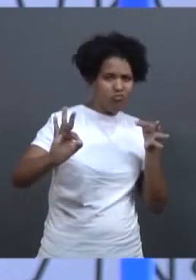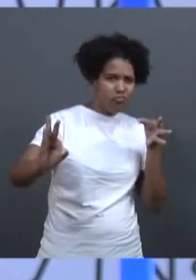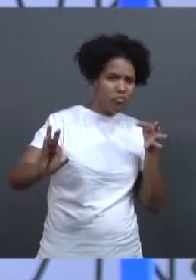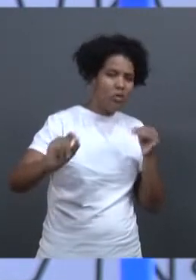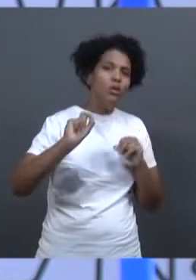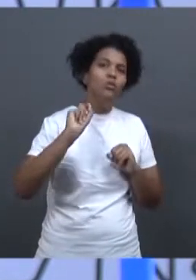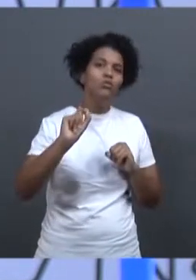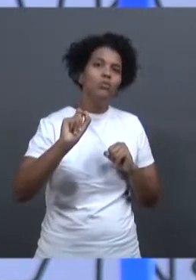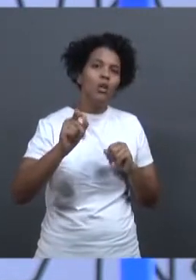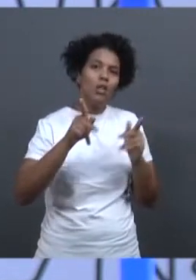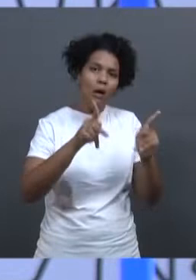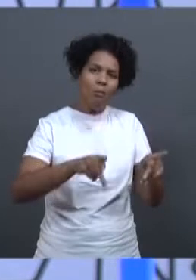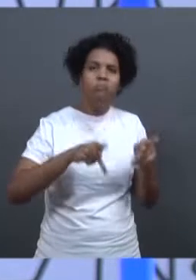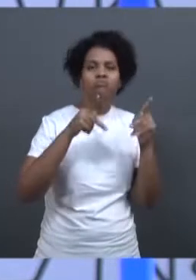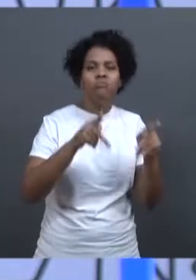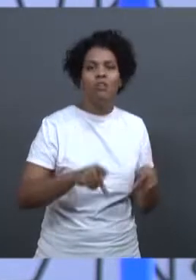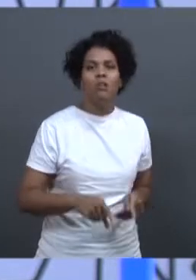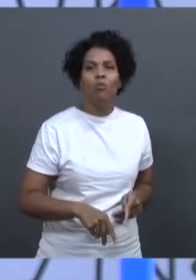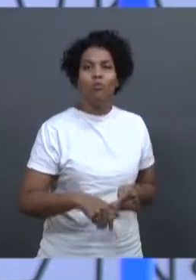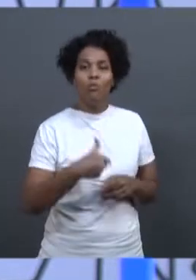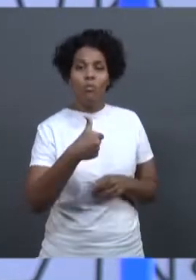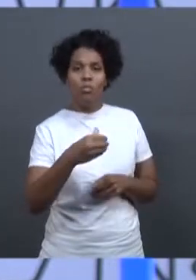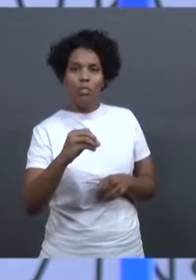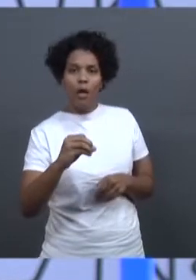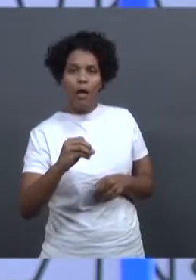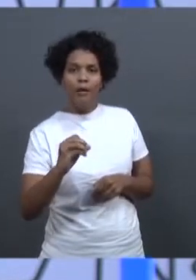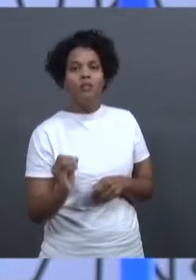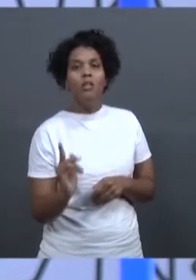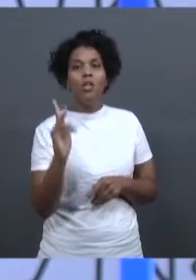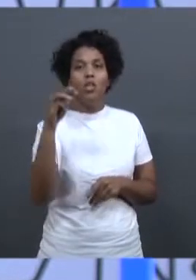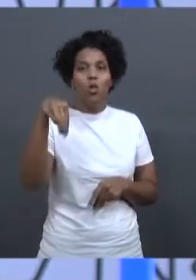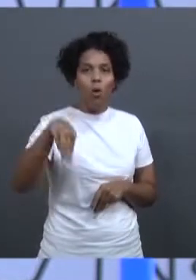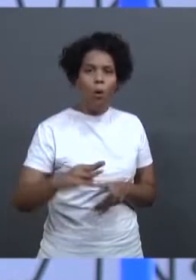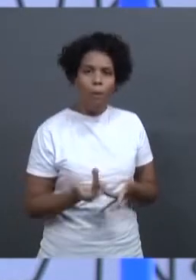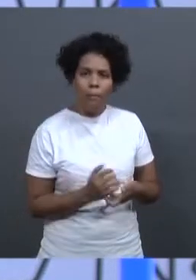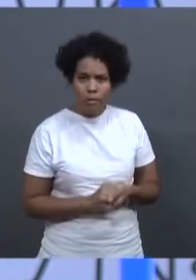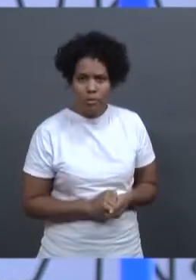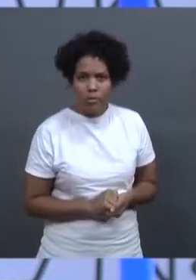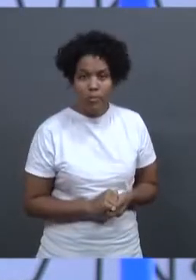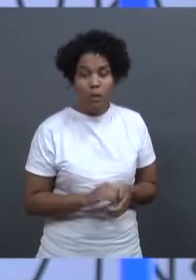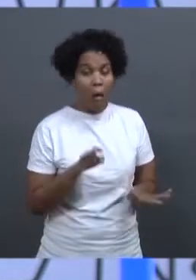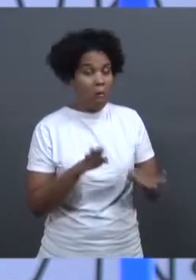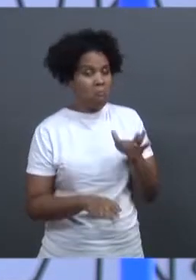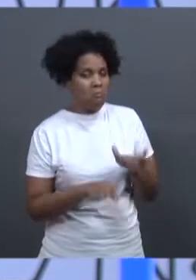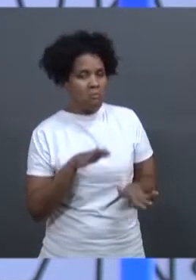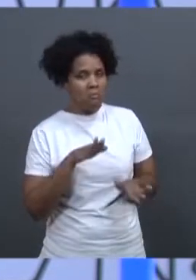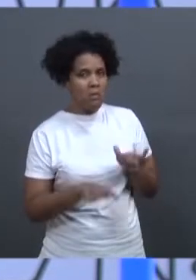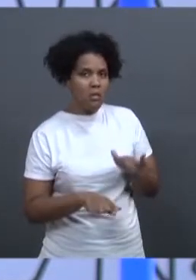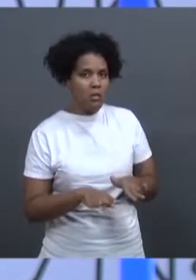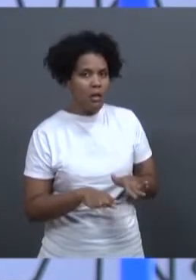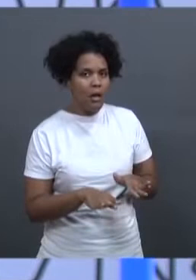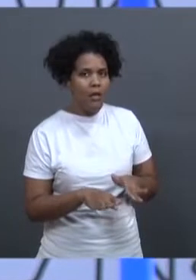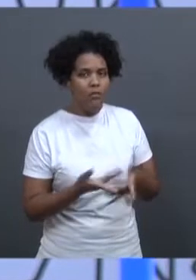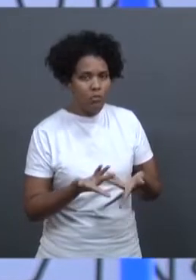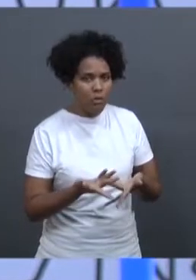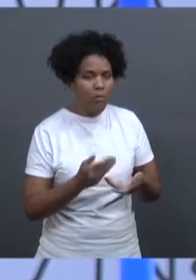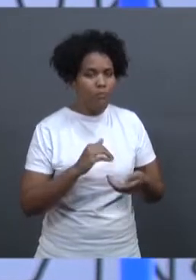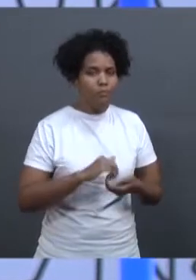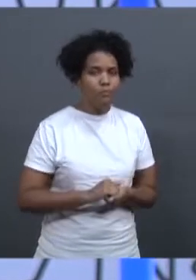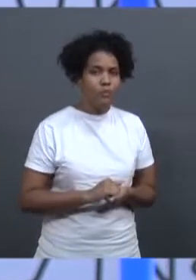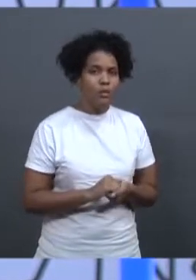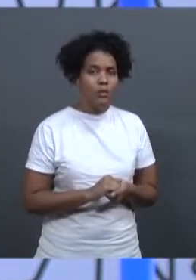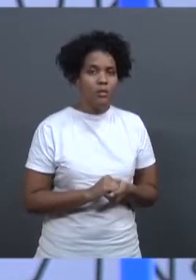distritos, dos municípios. E, dependendo do caso, de acordo com o estudo de impacto